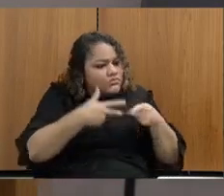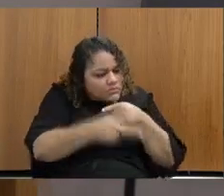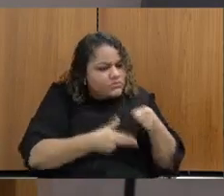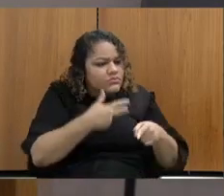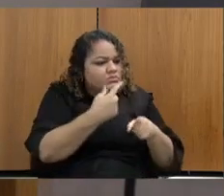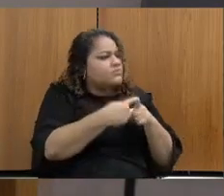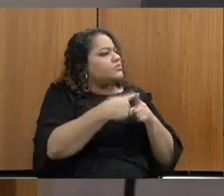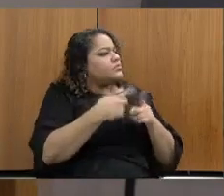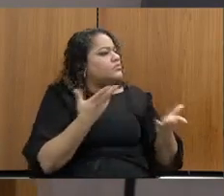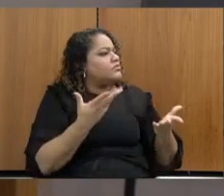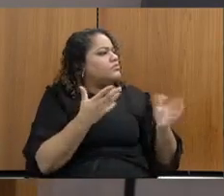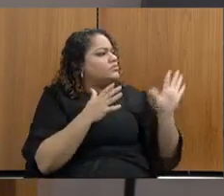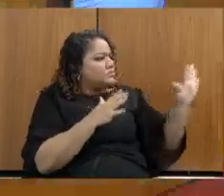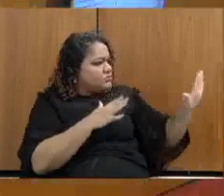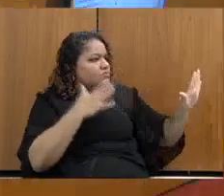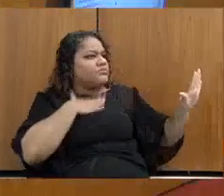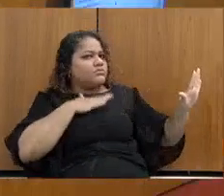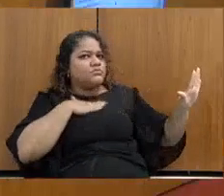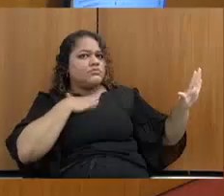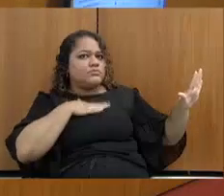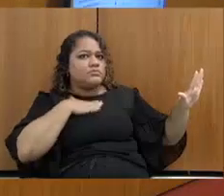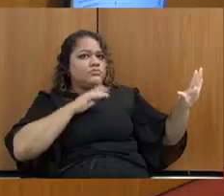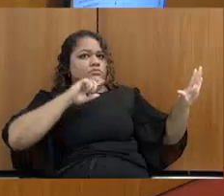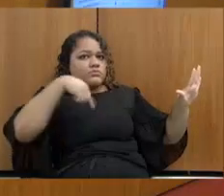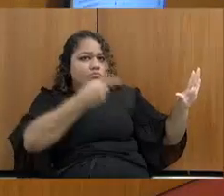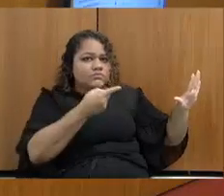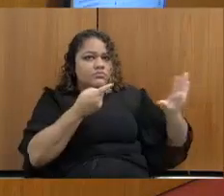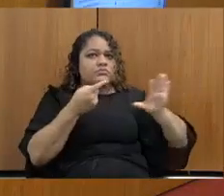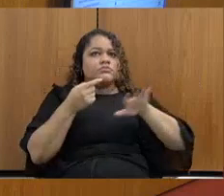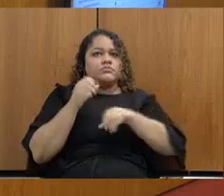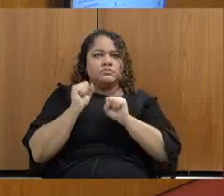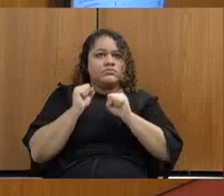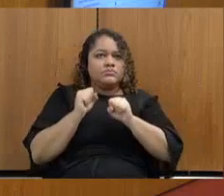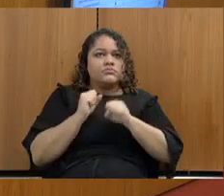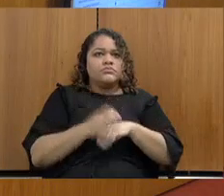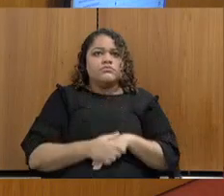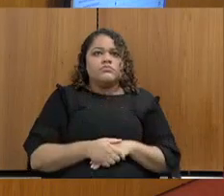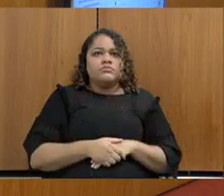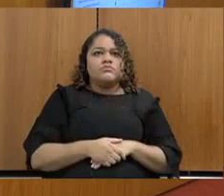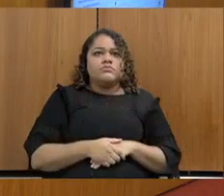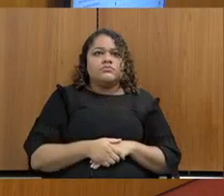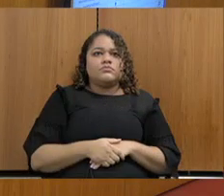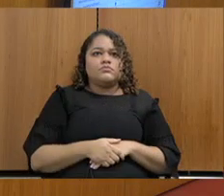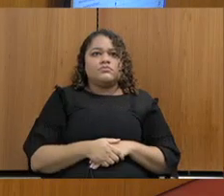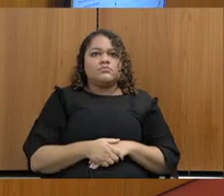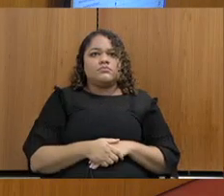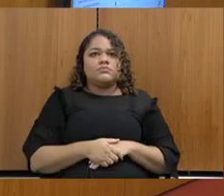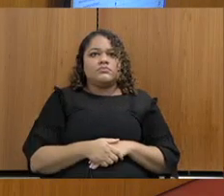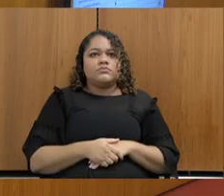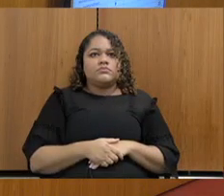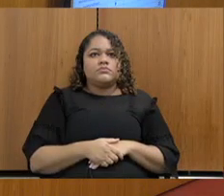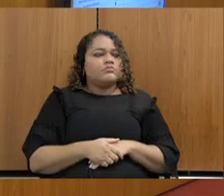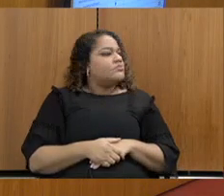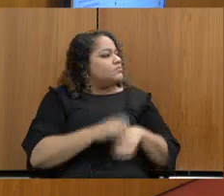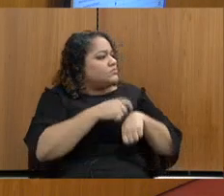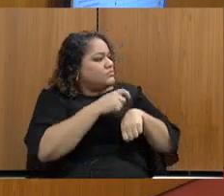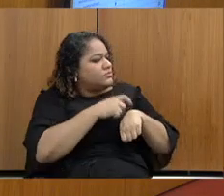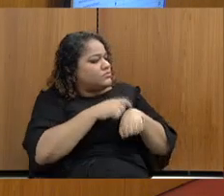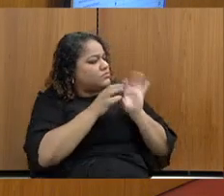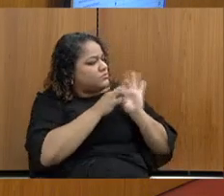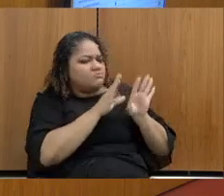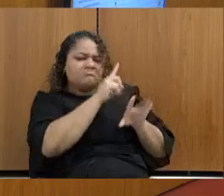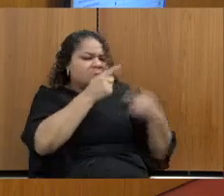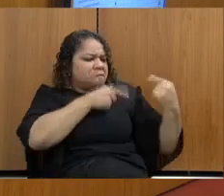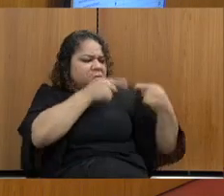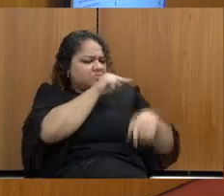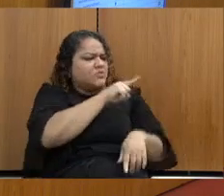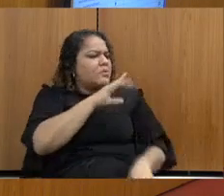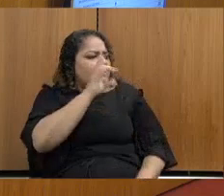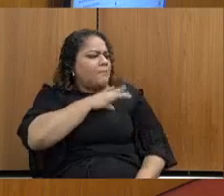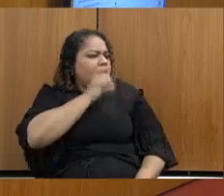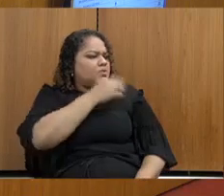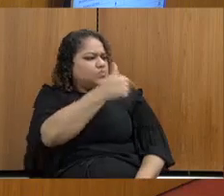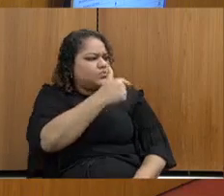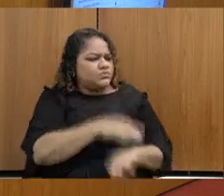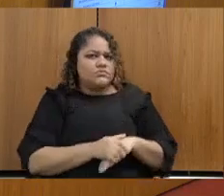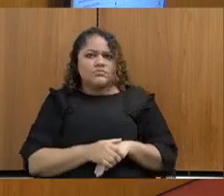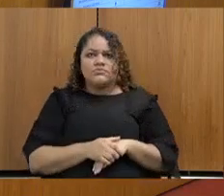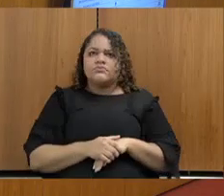PCC?